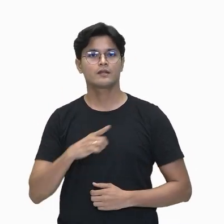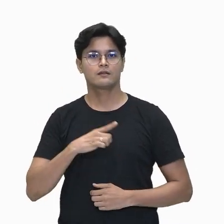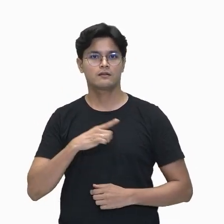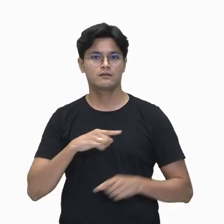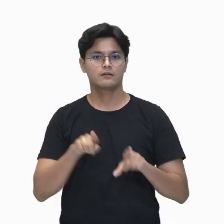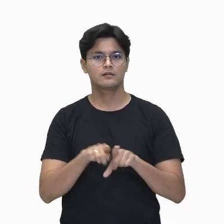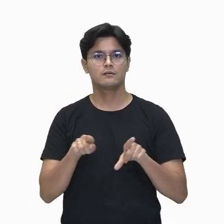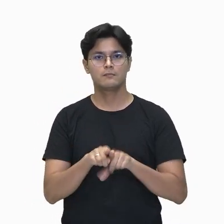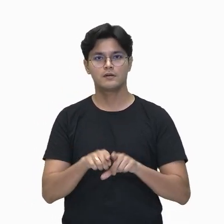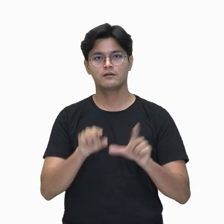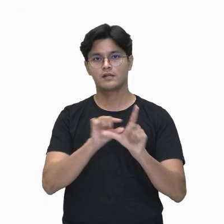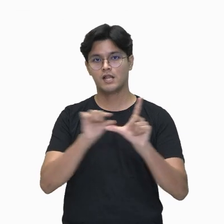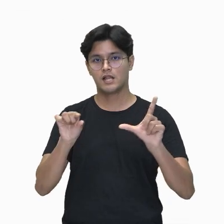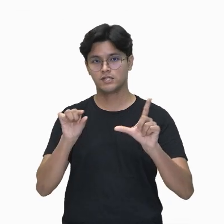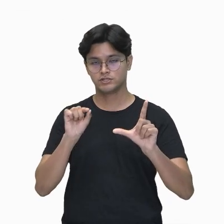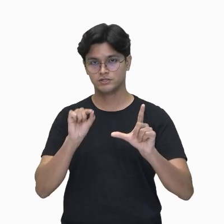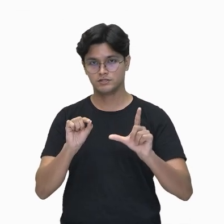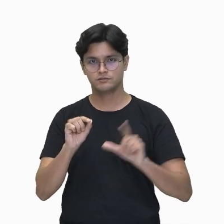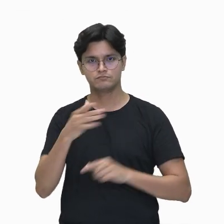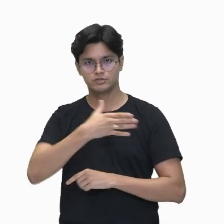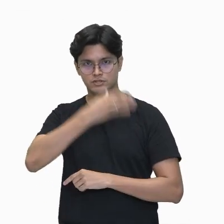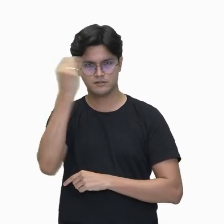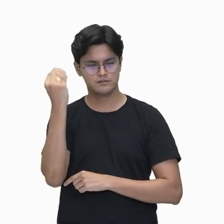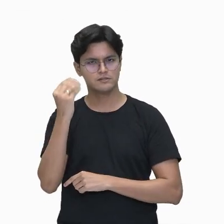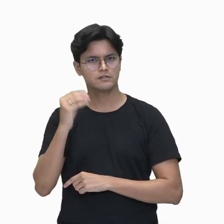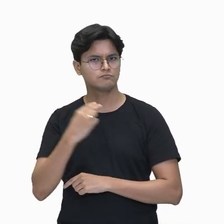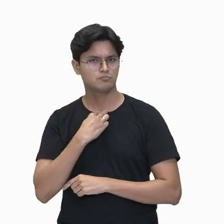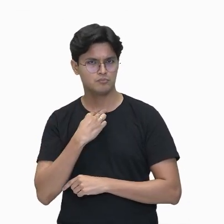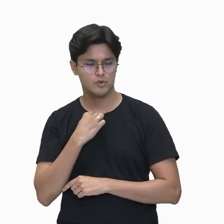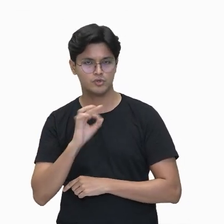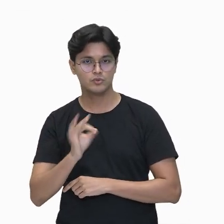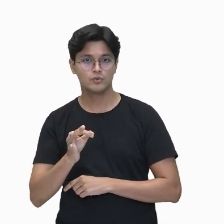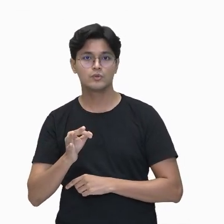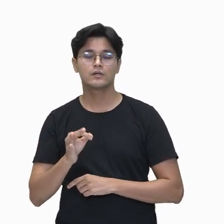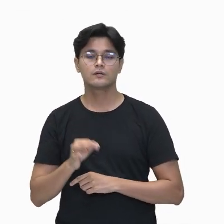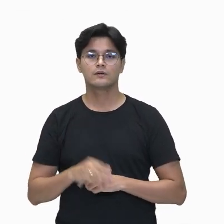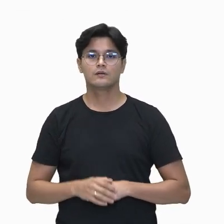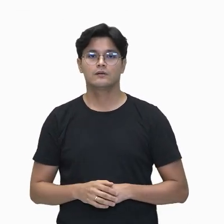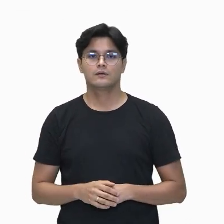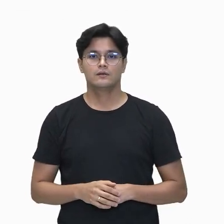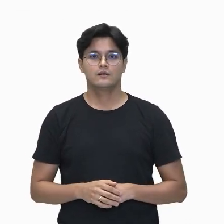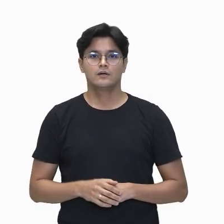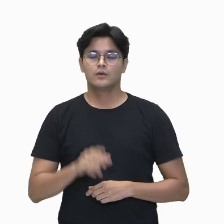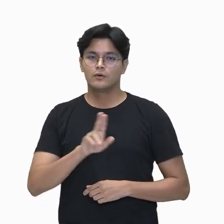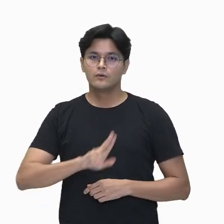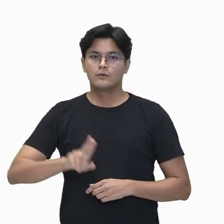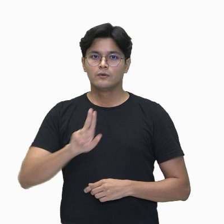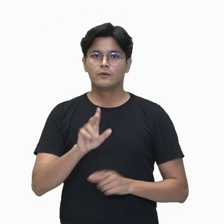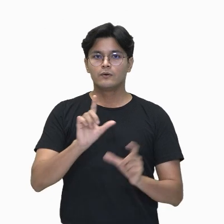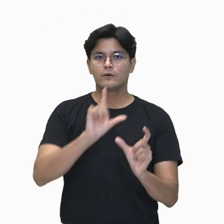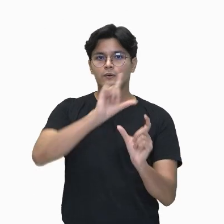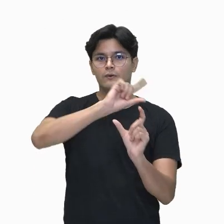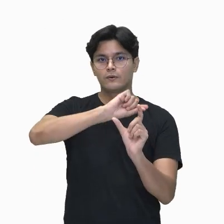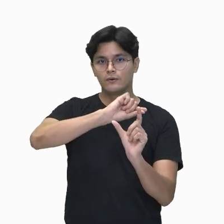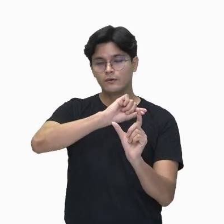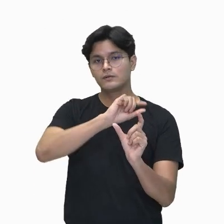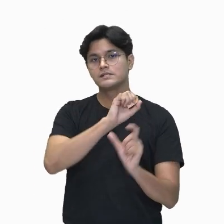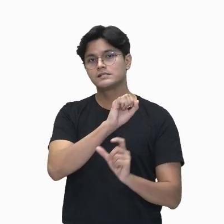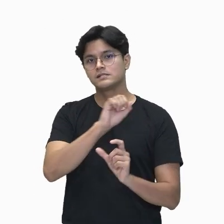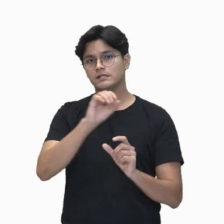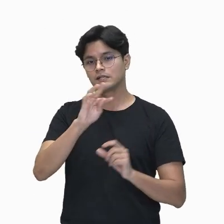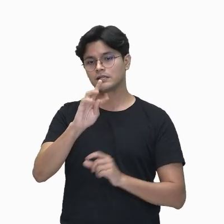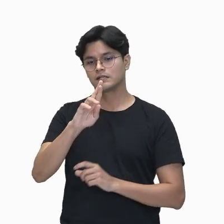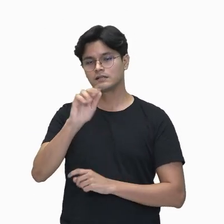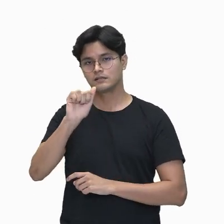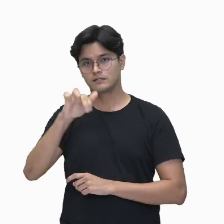legenda, que a gente não pode esquecer. Eu utilize esse prefixo quando os ligantes